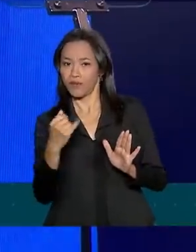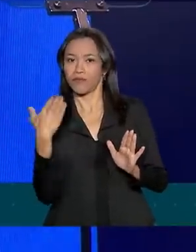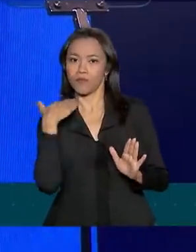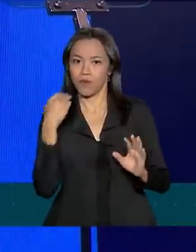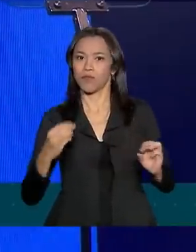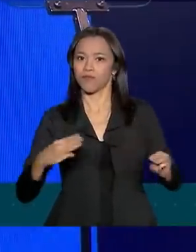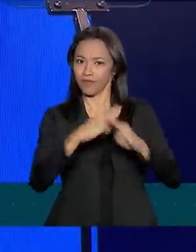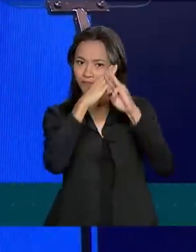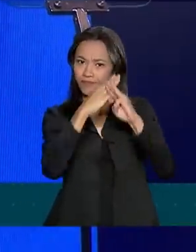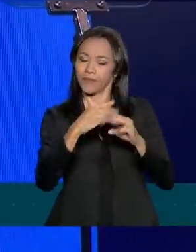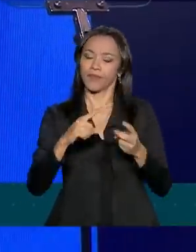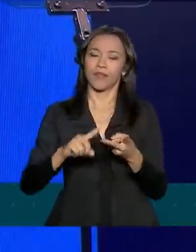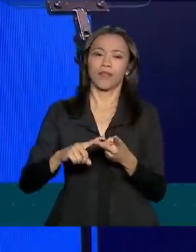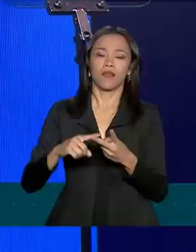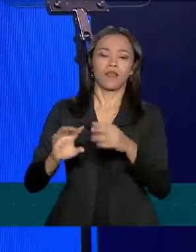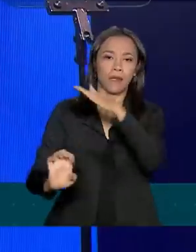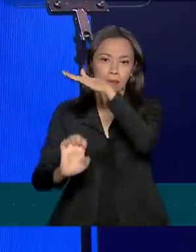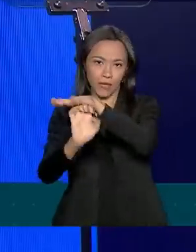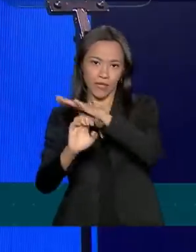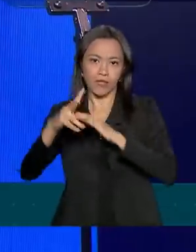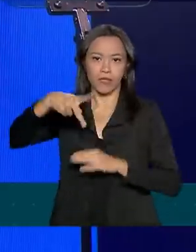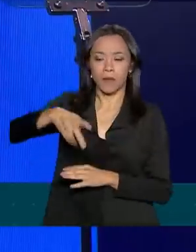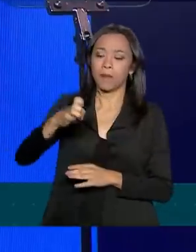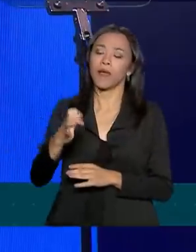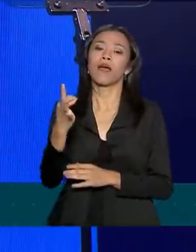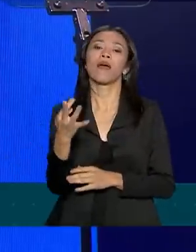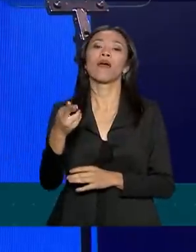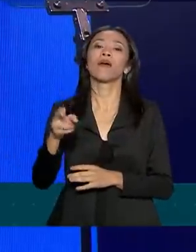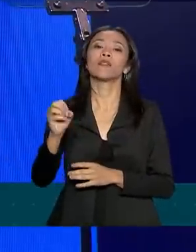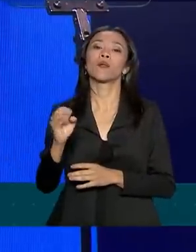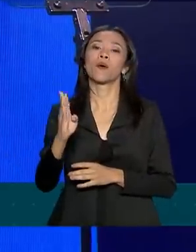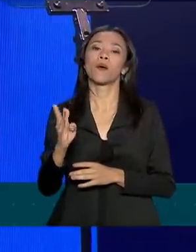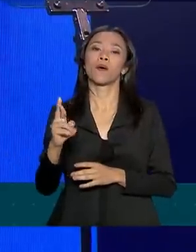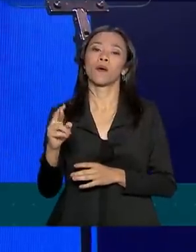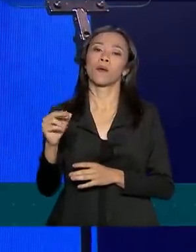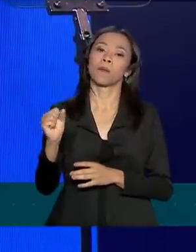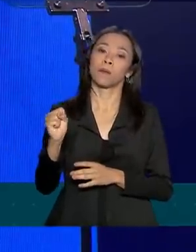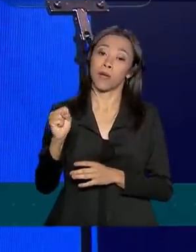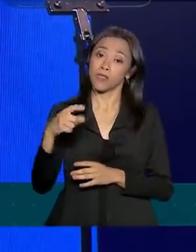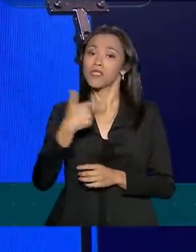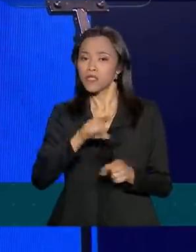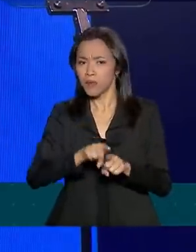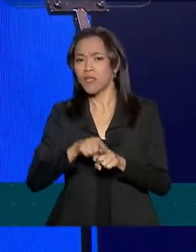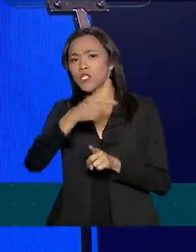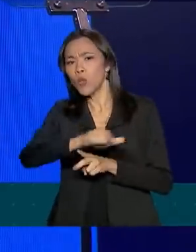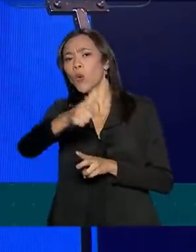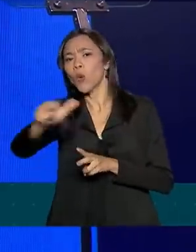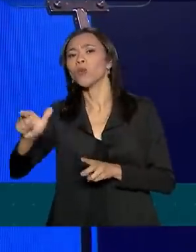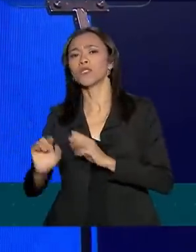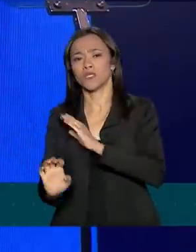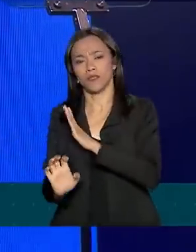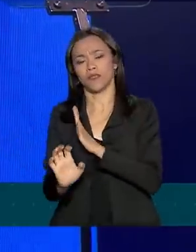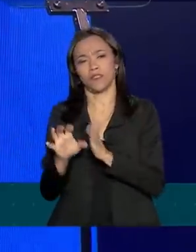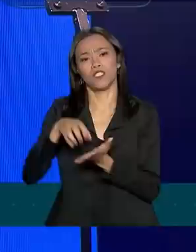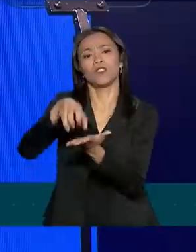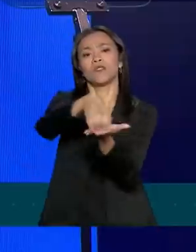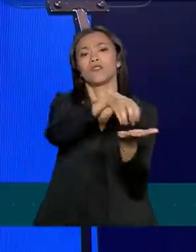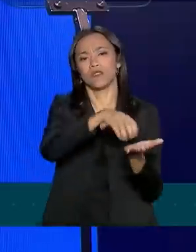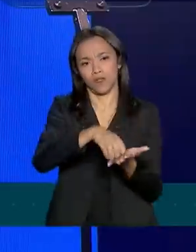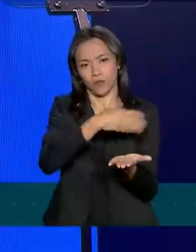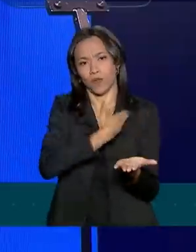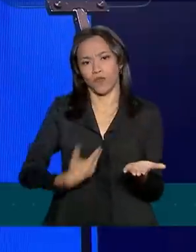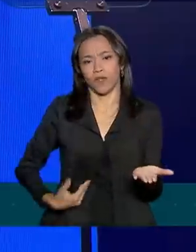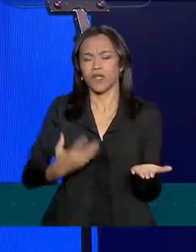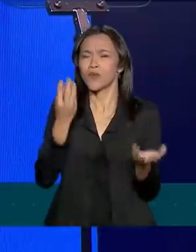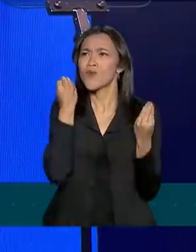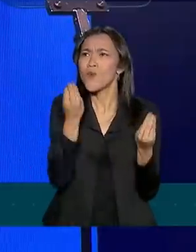da Petrobras e de outras instituições. E a gente pensava muito, pensando, como é que a